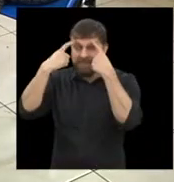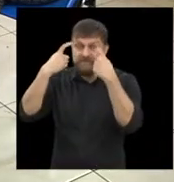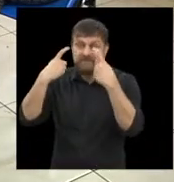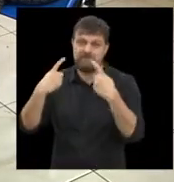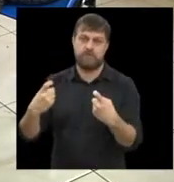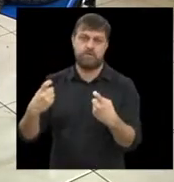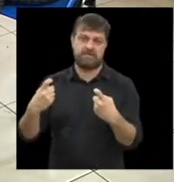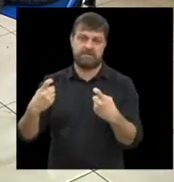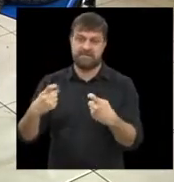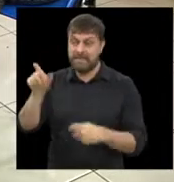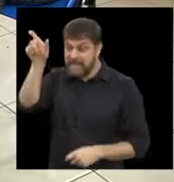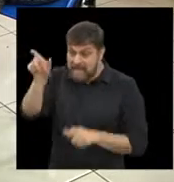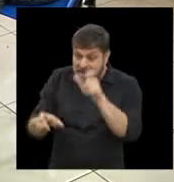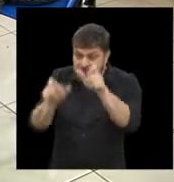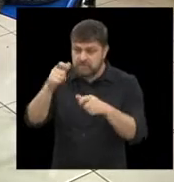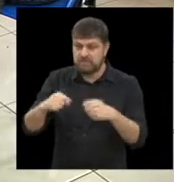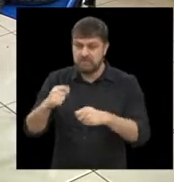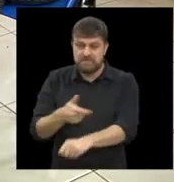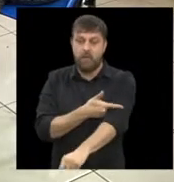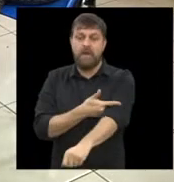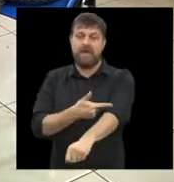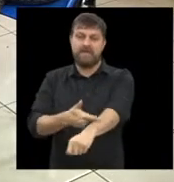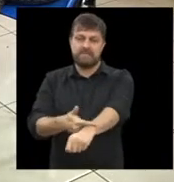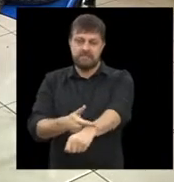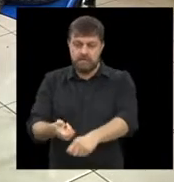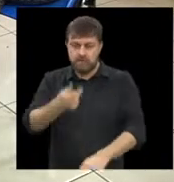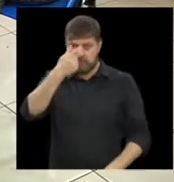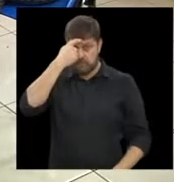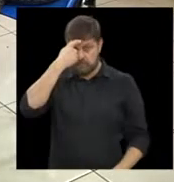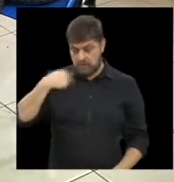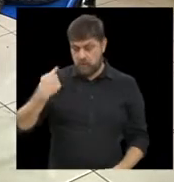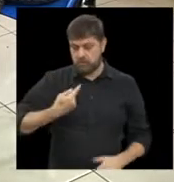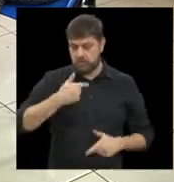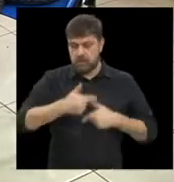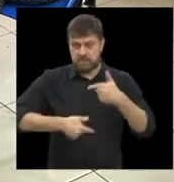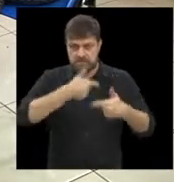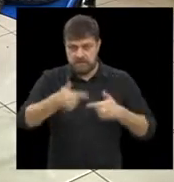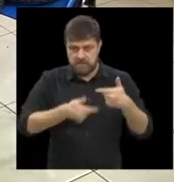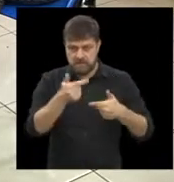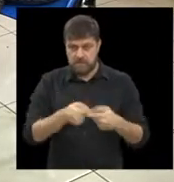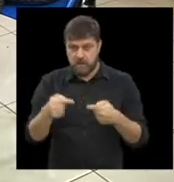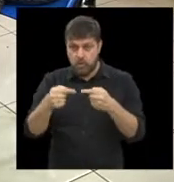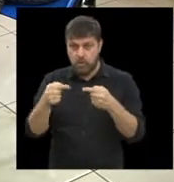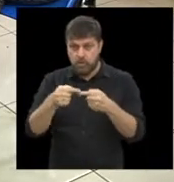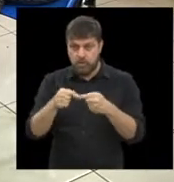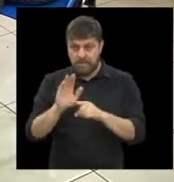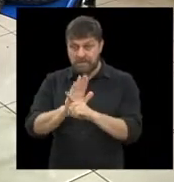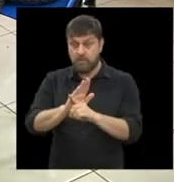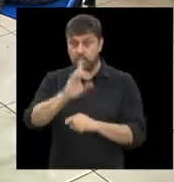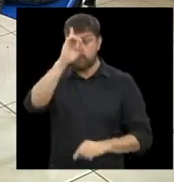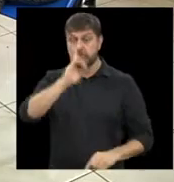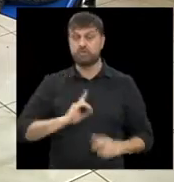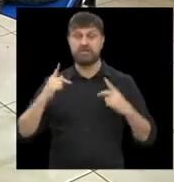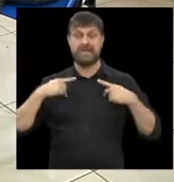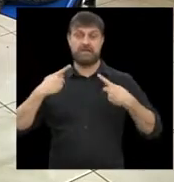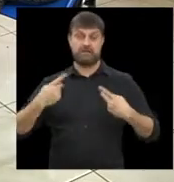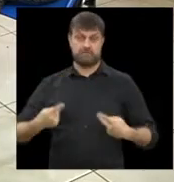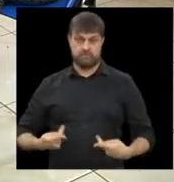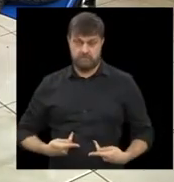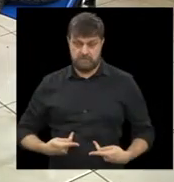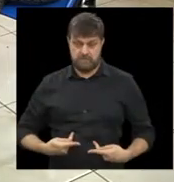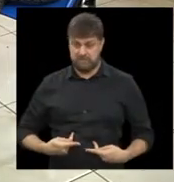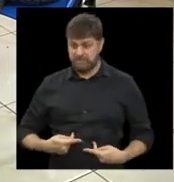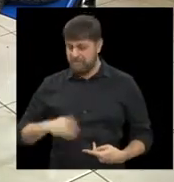é o tipo de violência e o respeito, porque realmente o nosso trabalho está ligado mesmo à cidadania e aos direitos humanos, é o